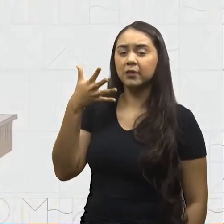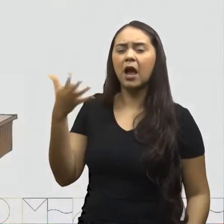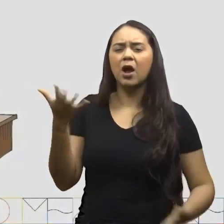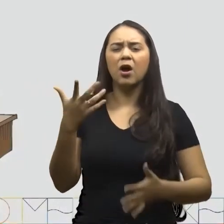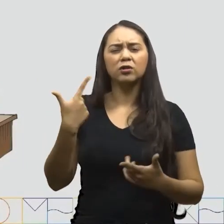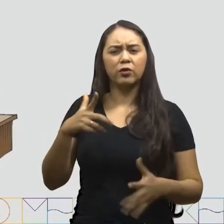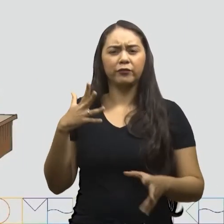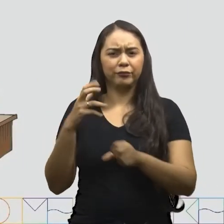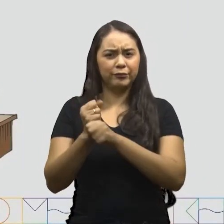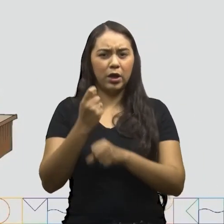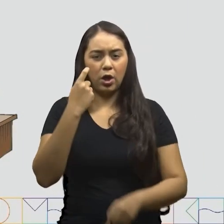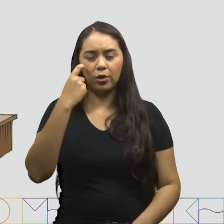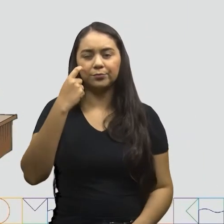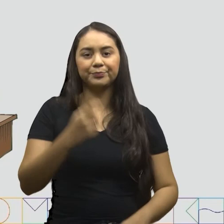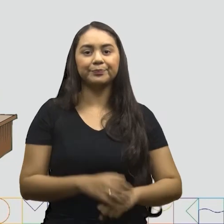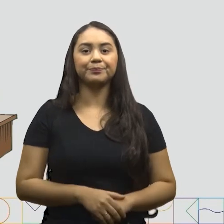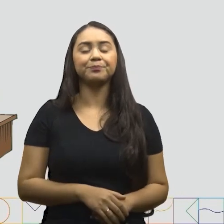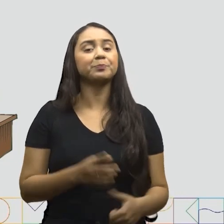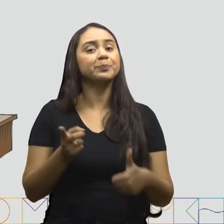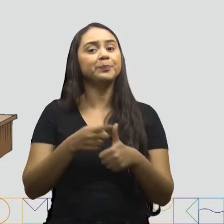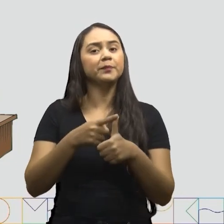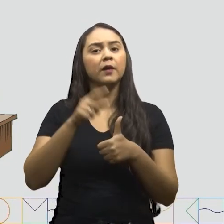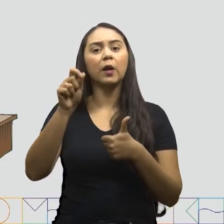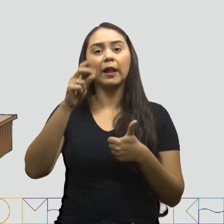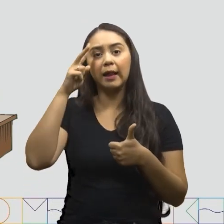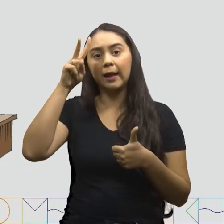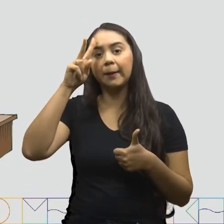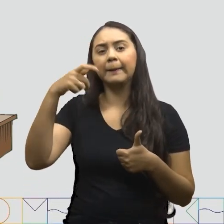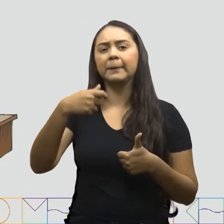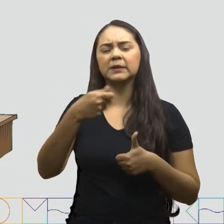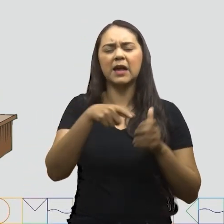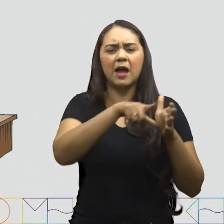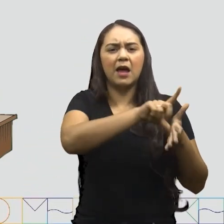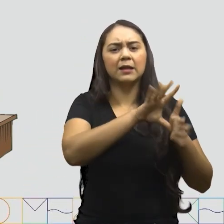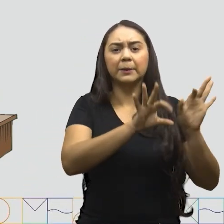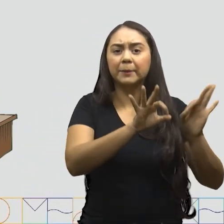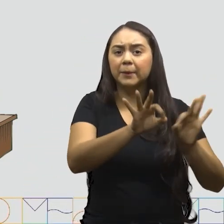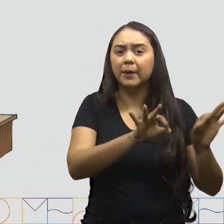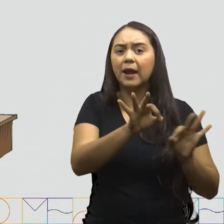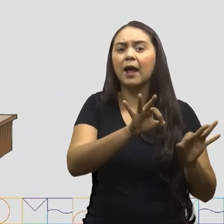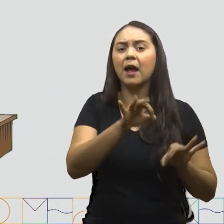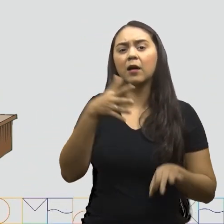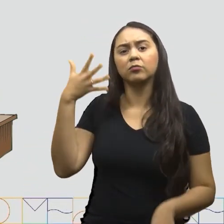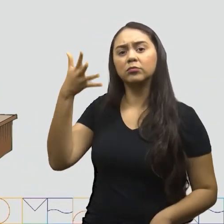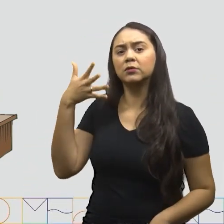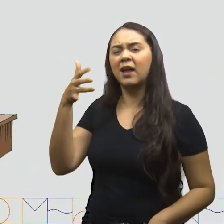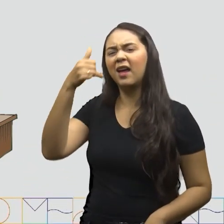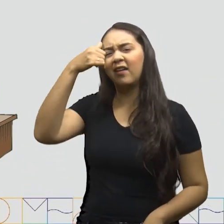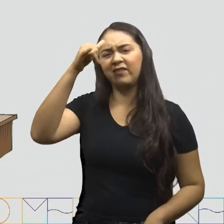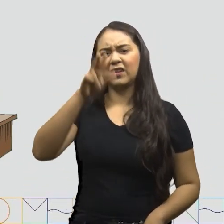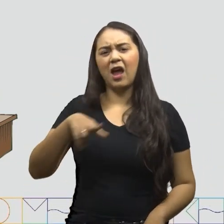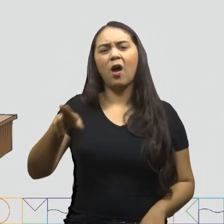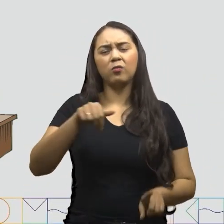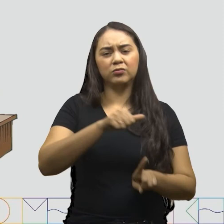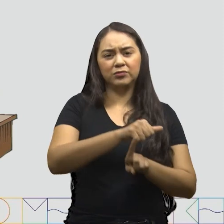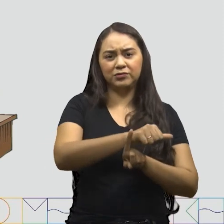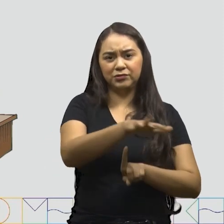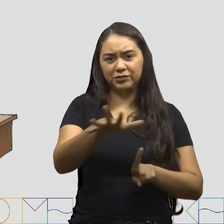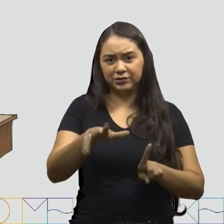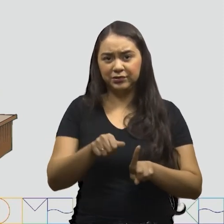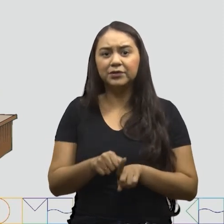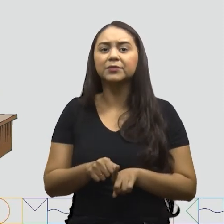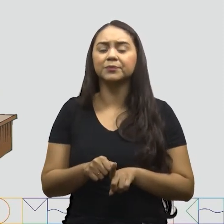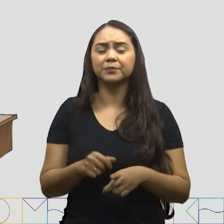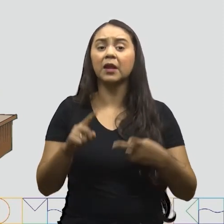comigo Primeiro passo Preparar a fala Evitar o uso de gírias Segundo